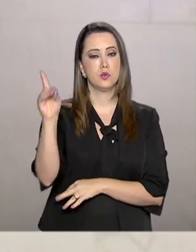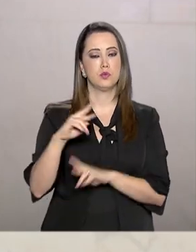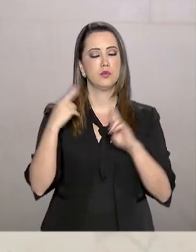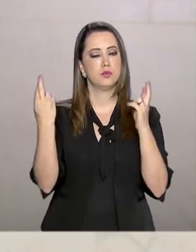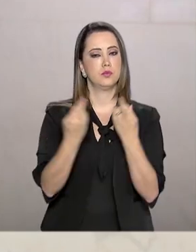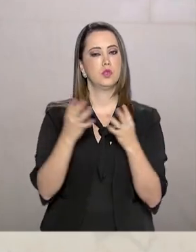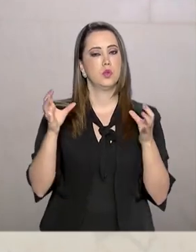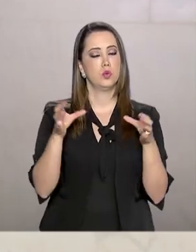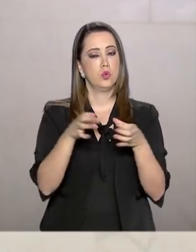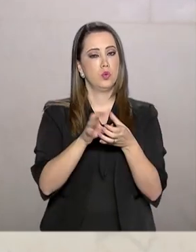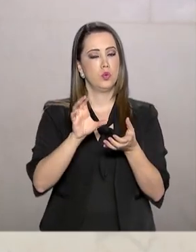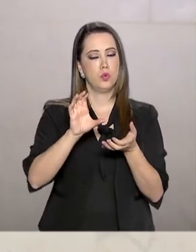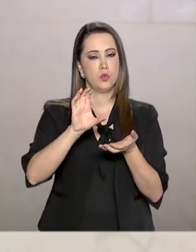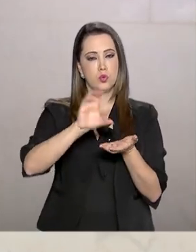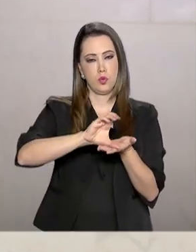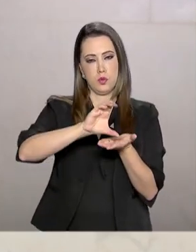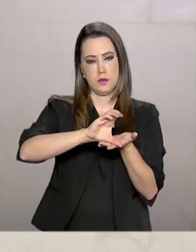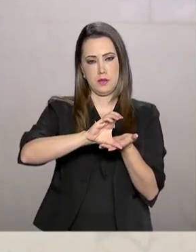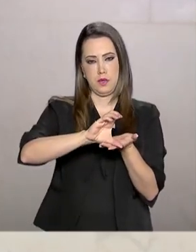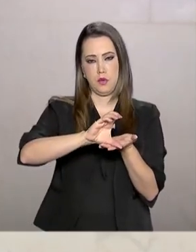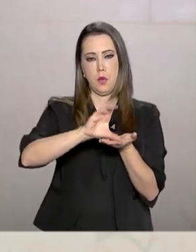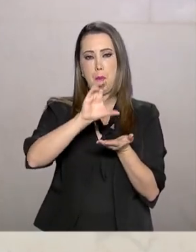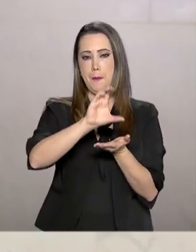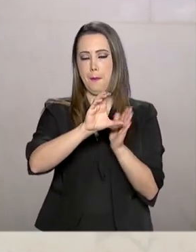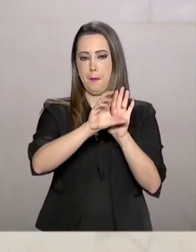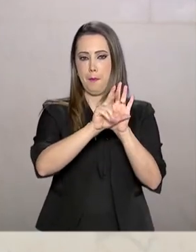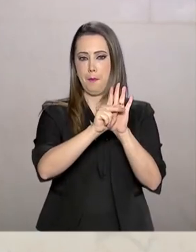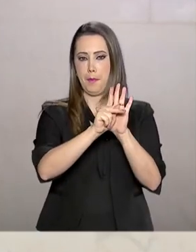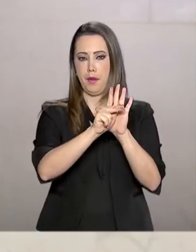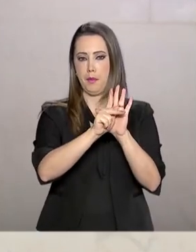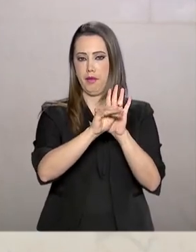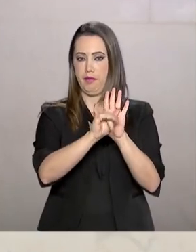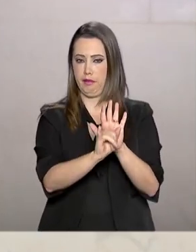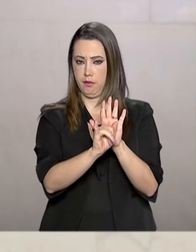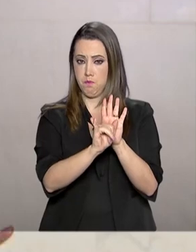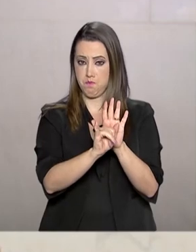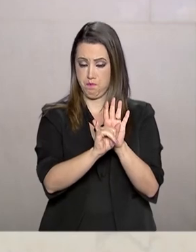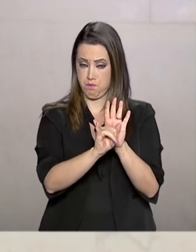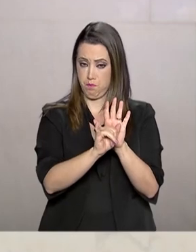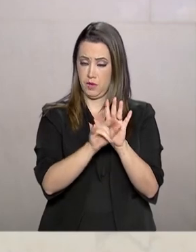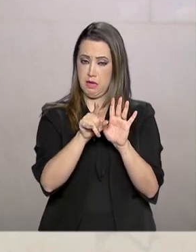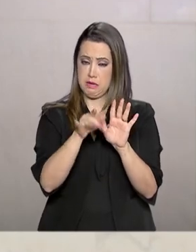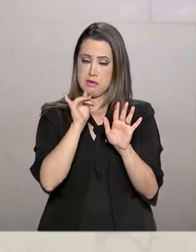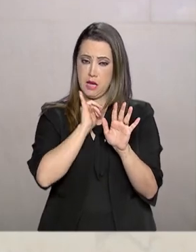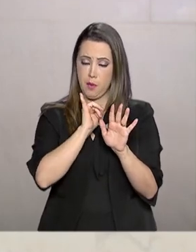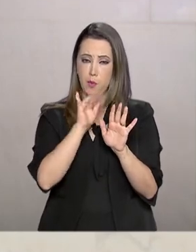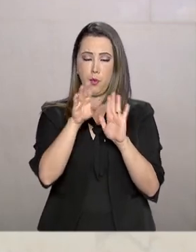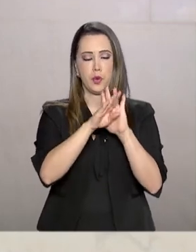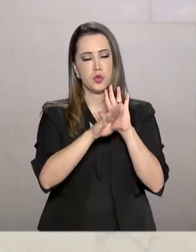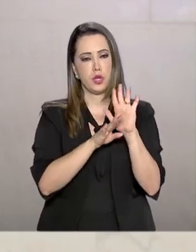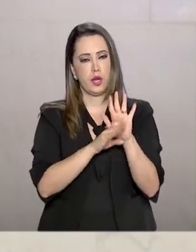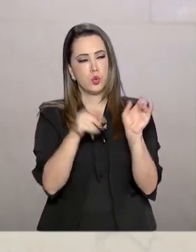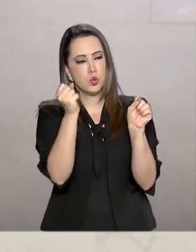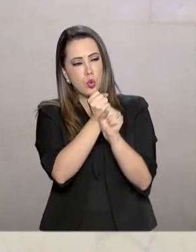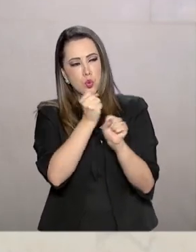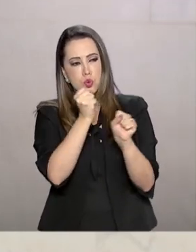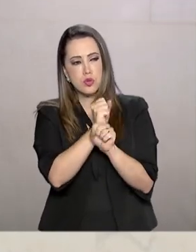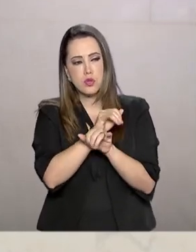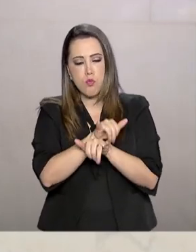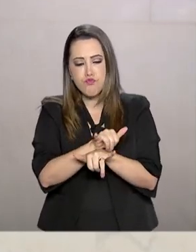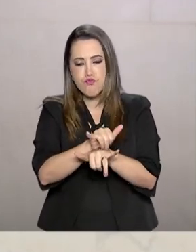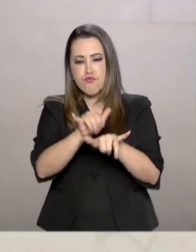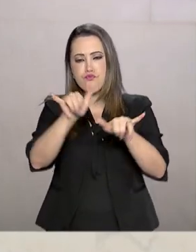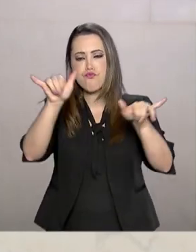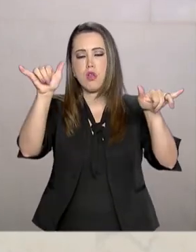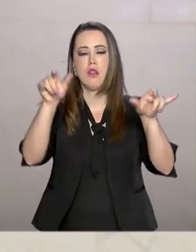reunião do Conselho do Programa de Parcerias de Investimentos. O PPI reúne projetos como de portos, aeroportos, rodovias e ferrovias a